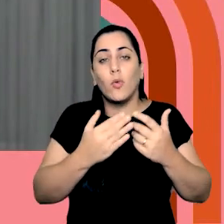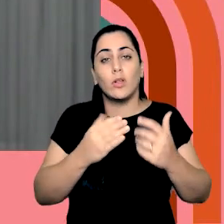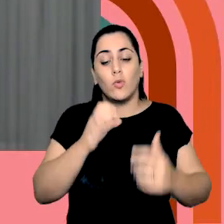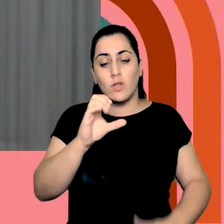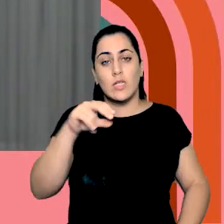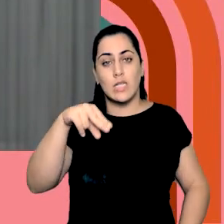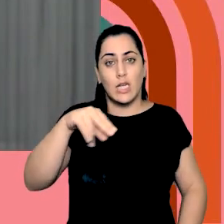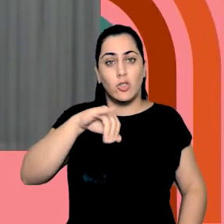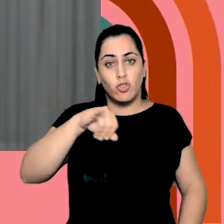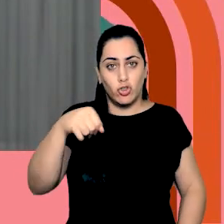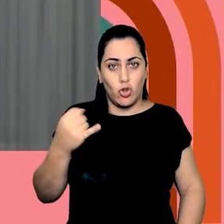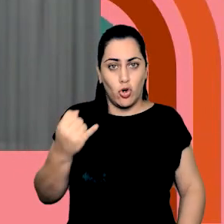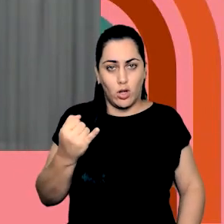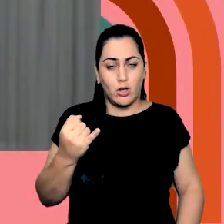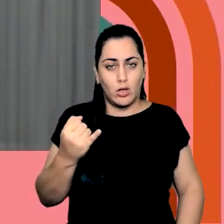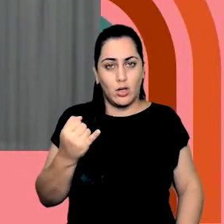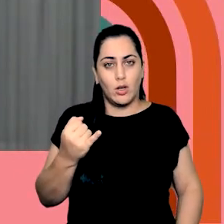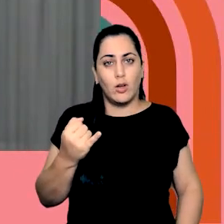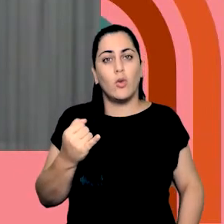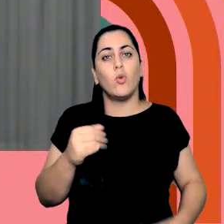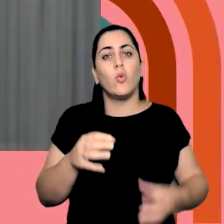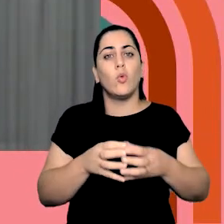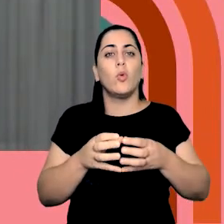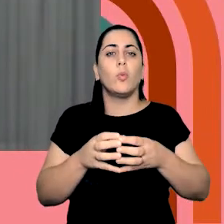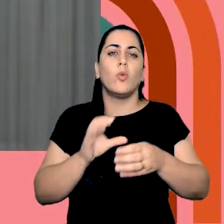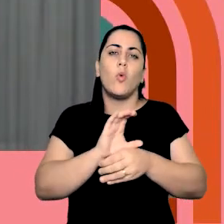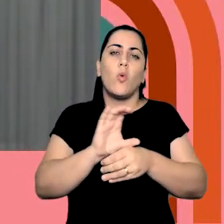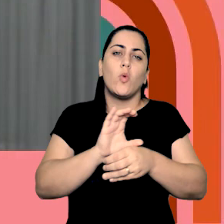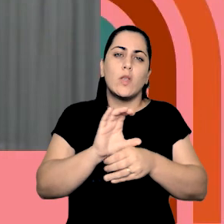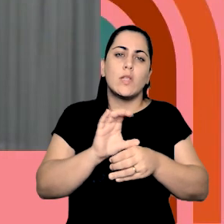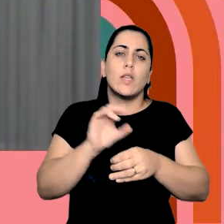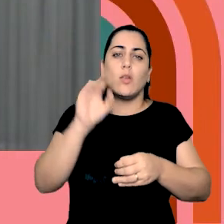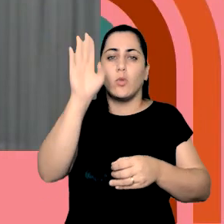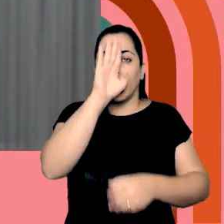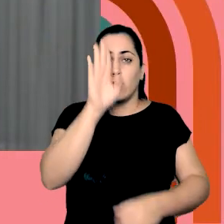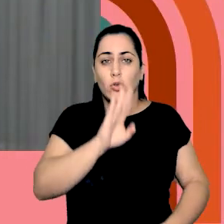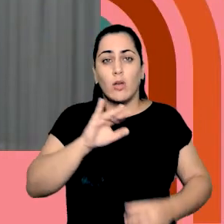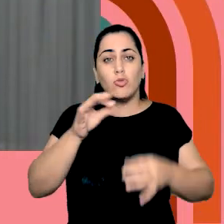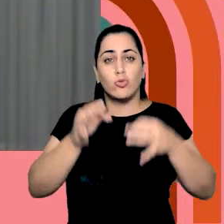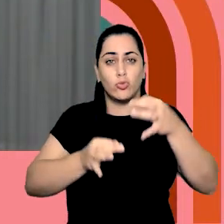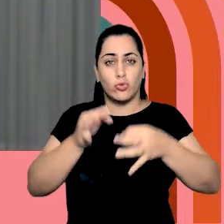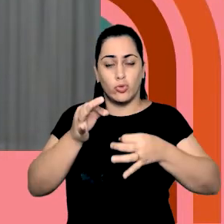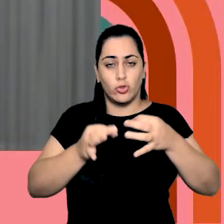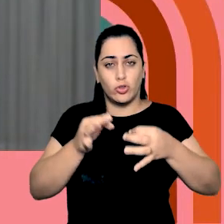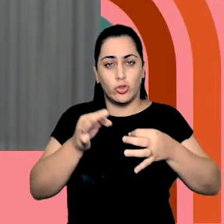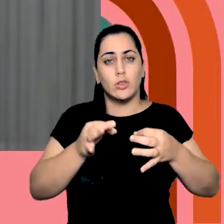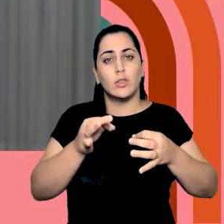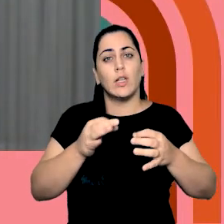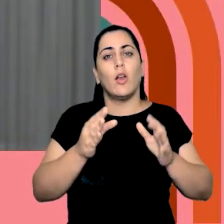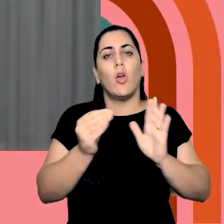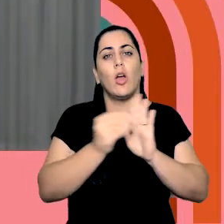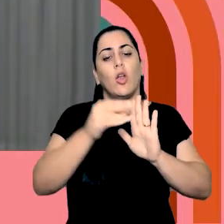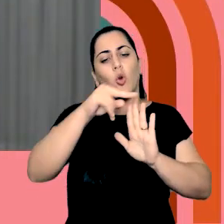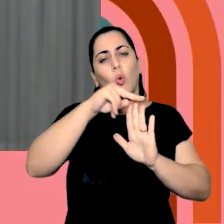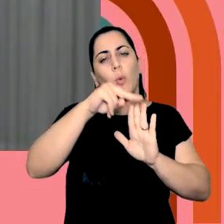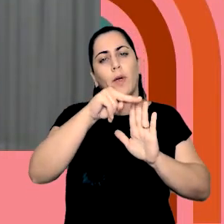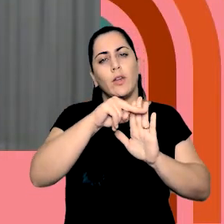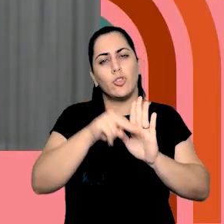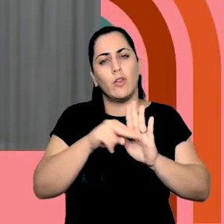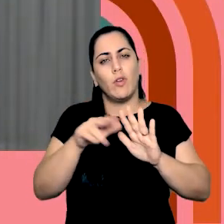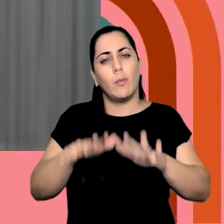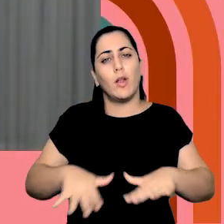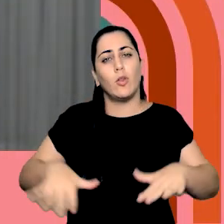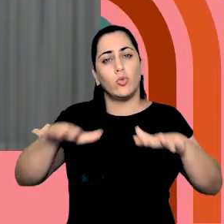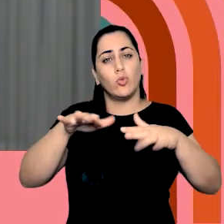CNJ, que é o Conselho Nacional de Justiça, que disciplina uma normativa para